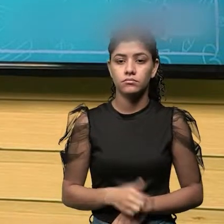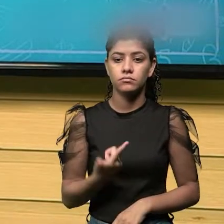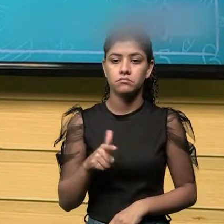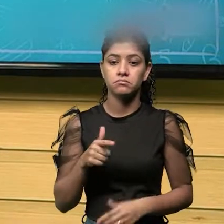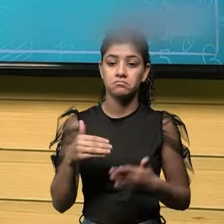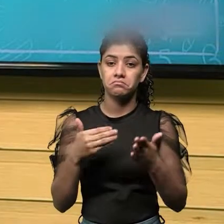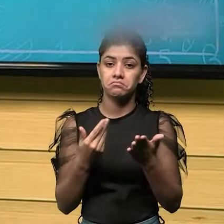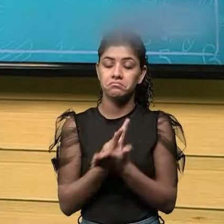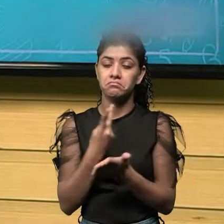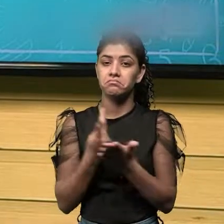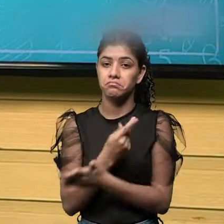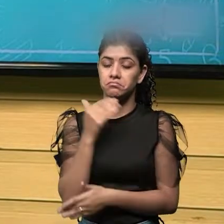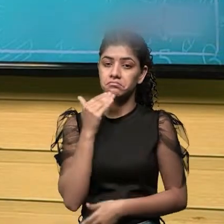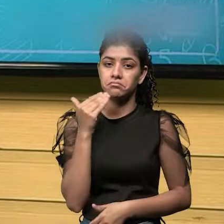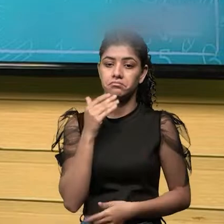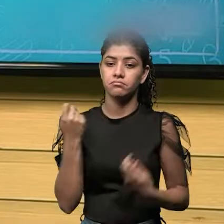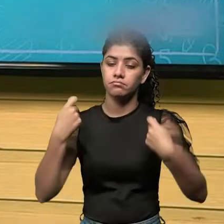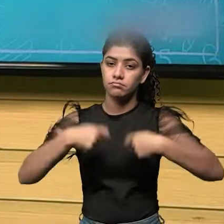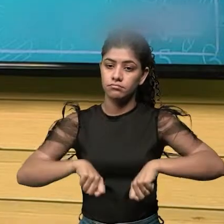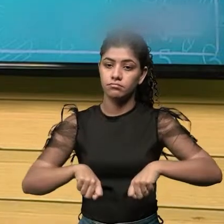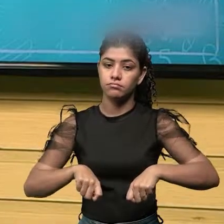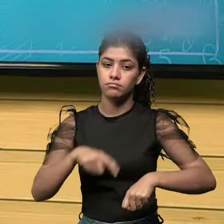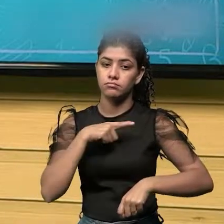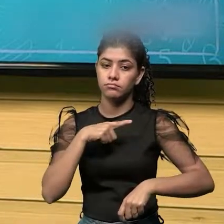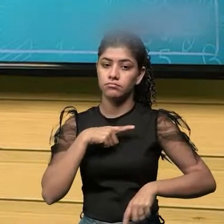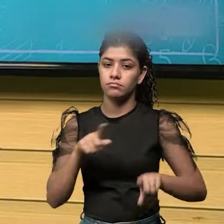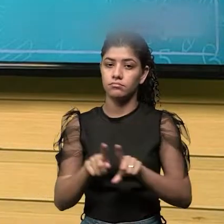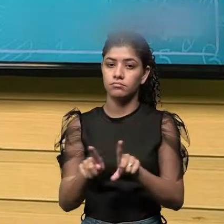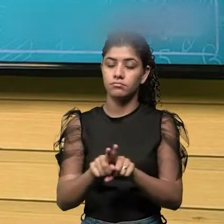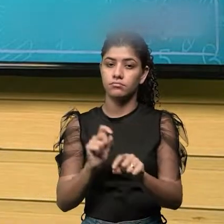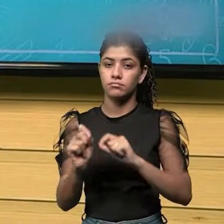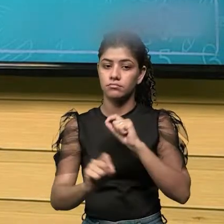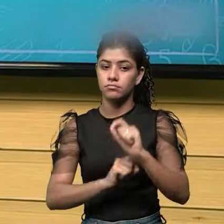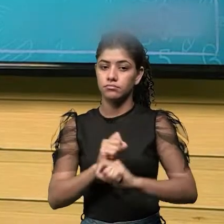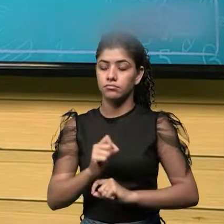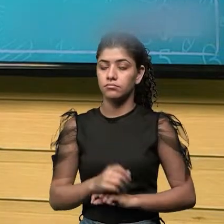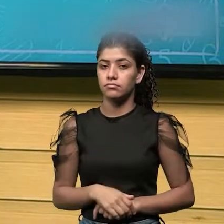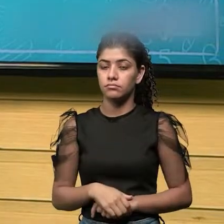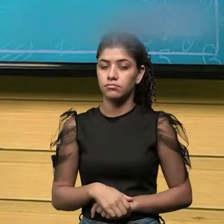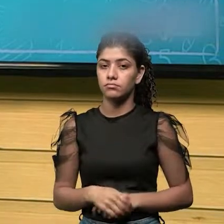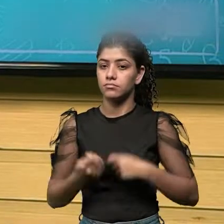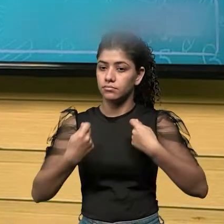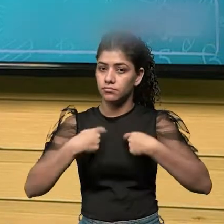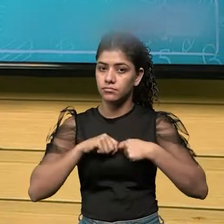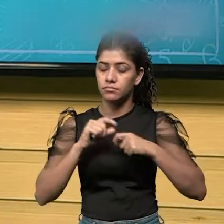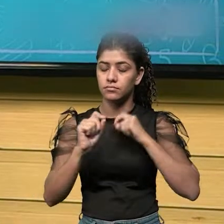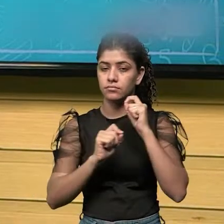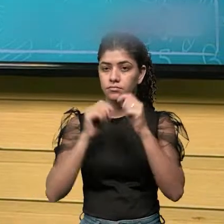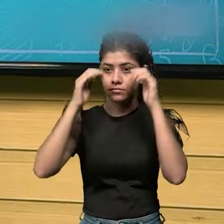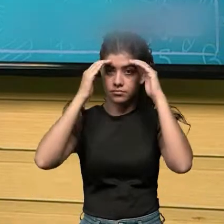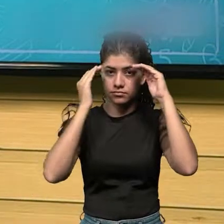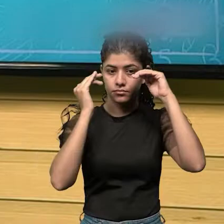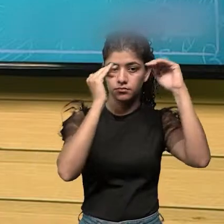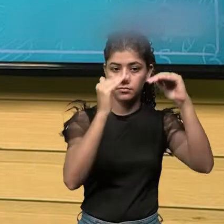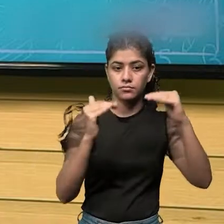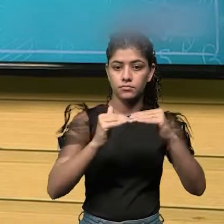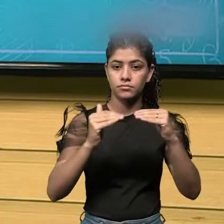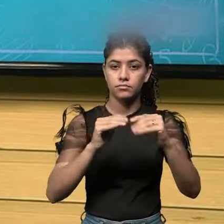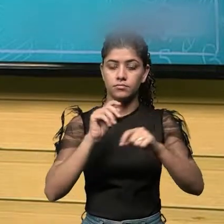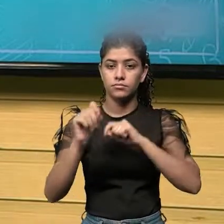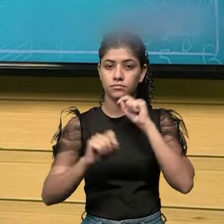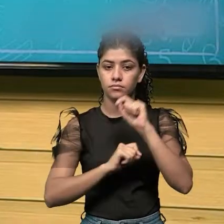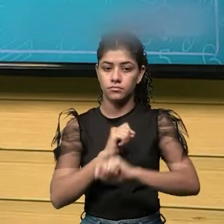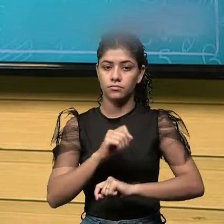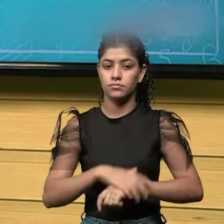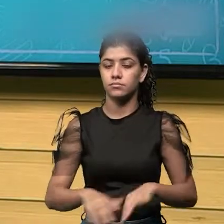quantidade de erros possível. Daí, nós temos também esses padrões que devem ser seguidos de acordo com a